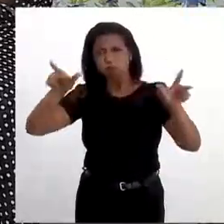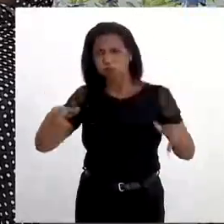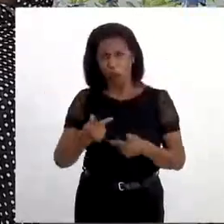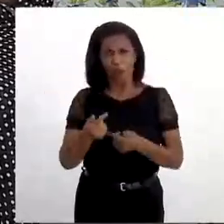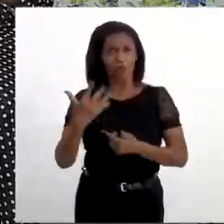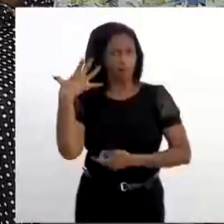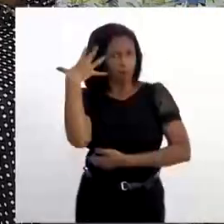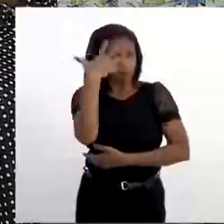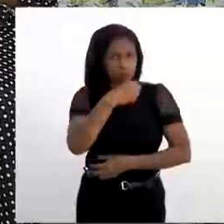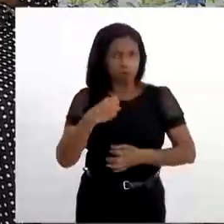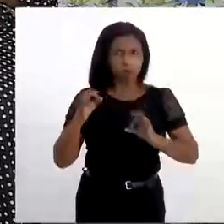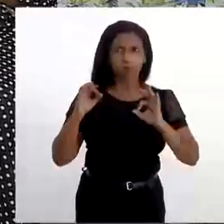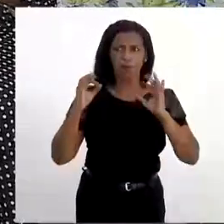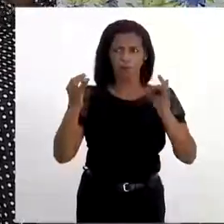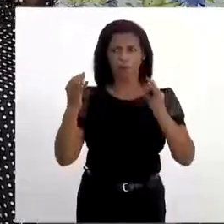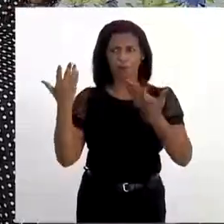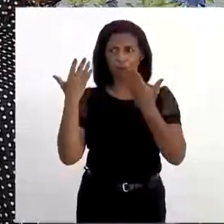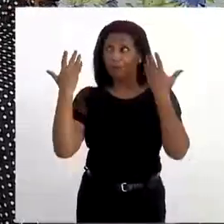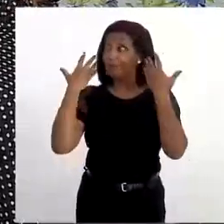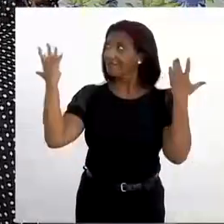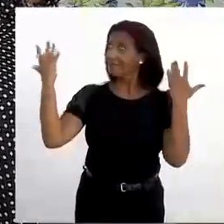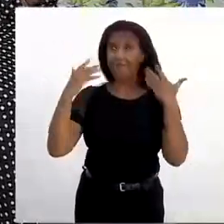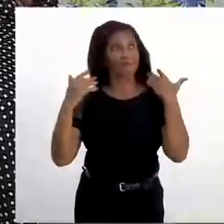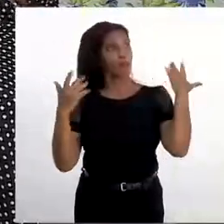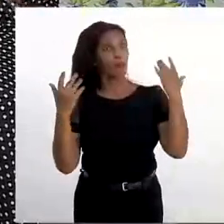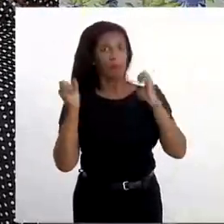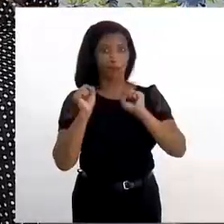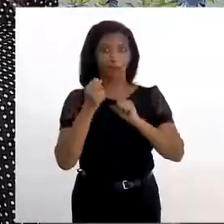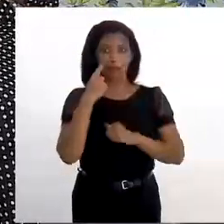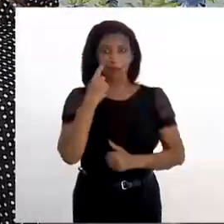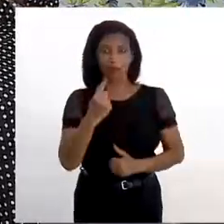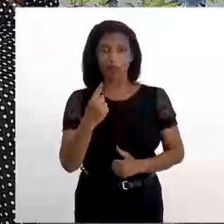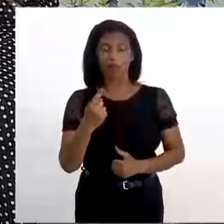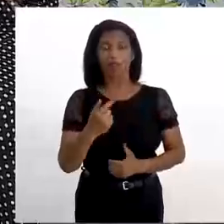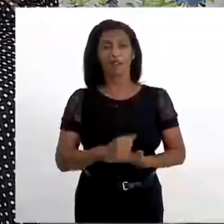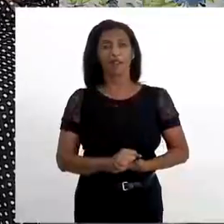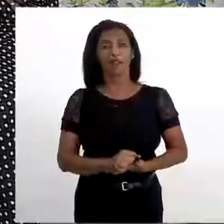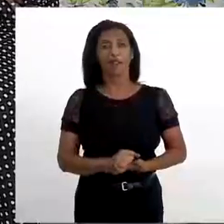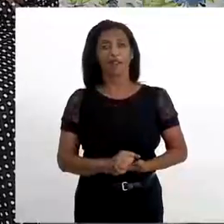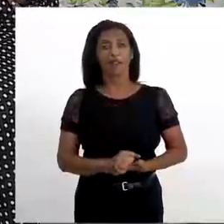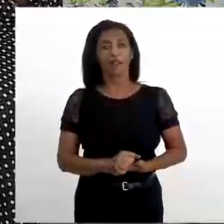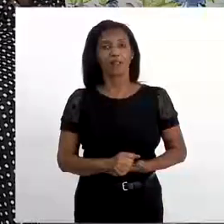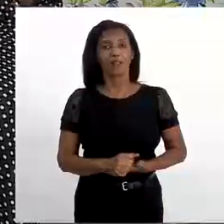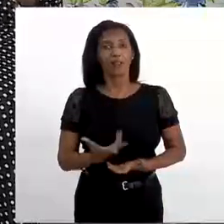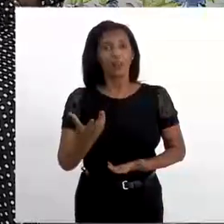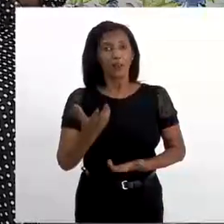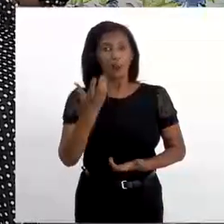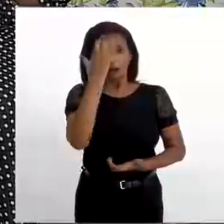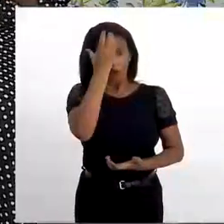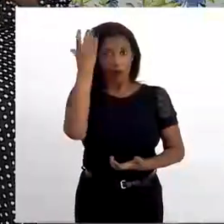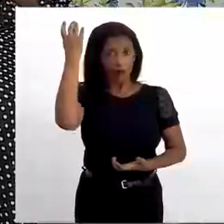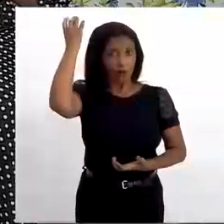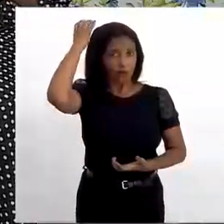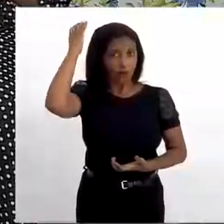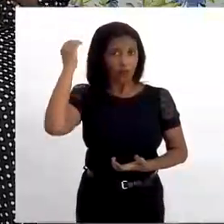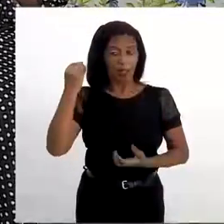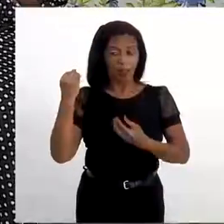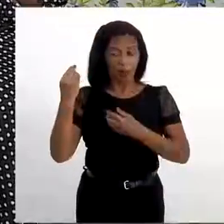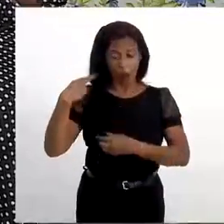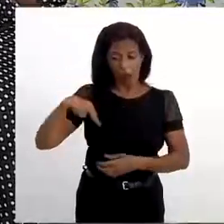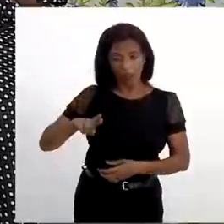vasta e muito bonita. Vocês podem ver, né? E o candomblé como religião